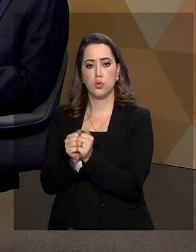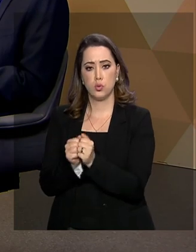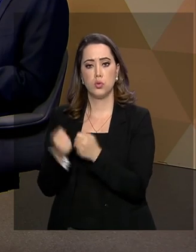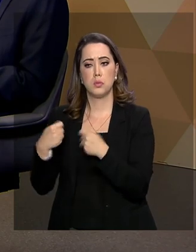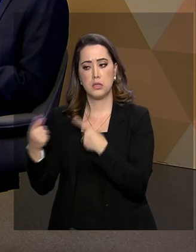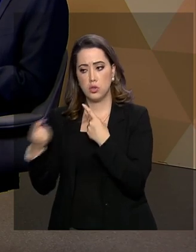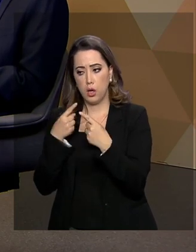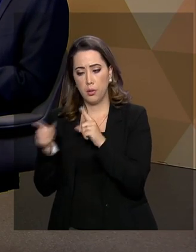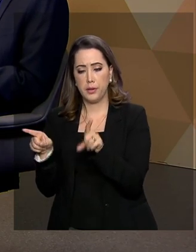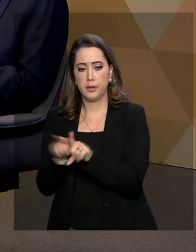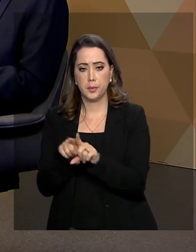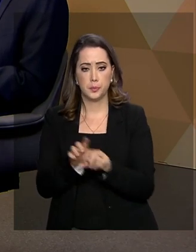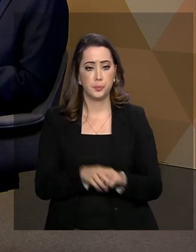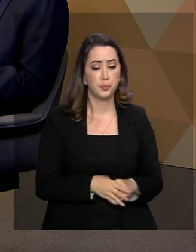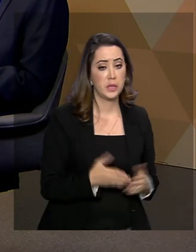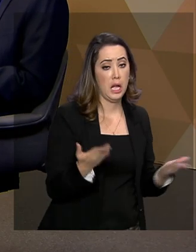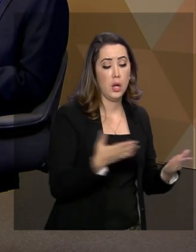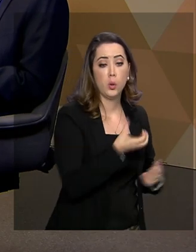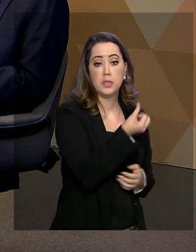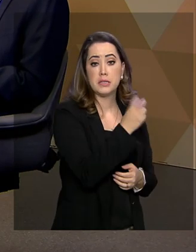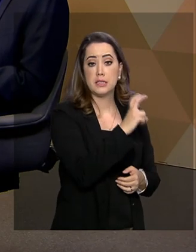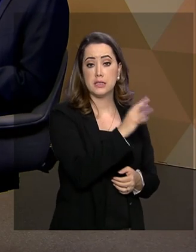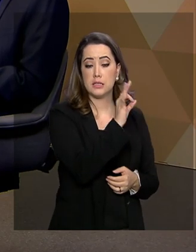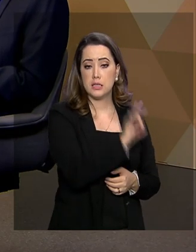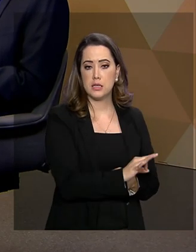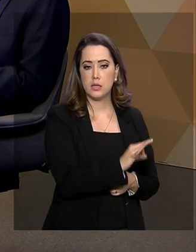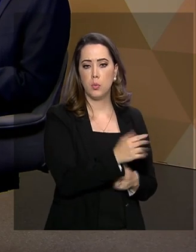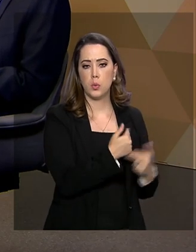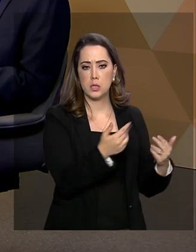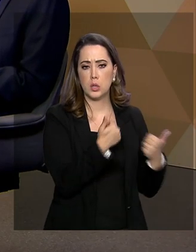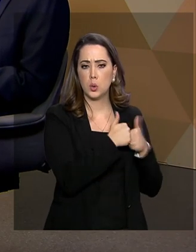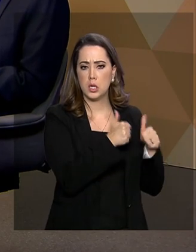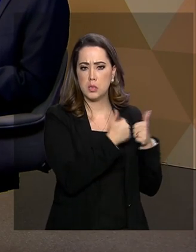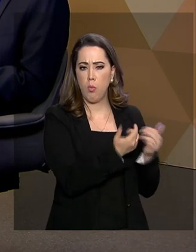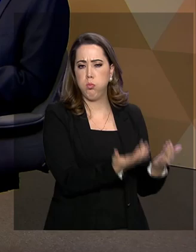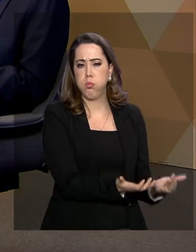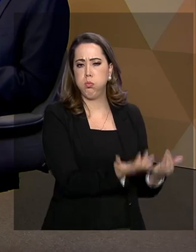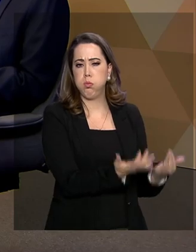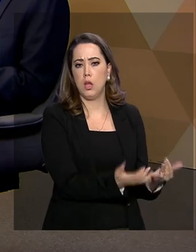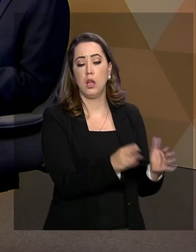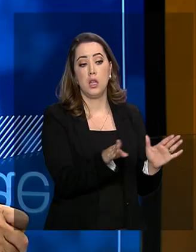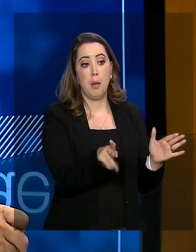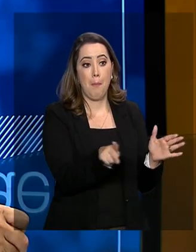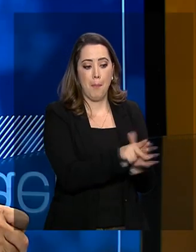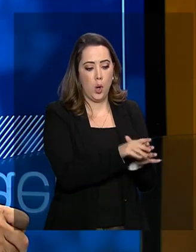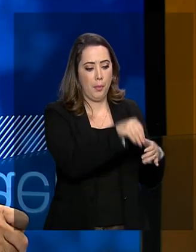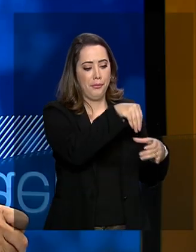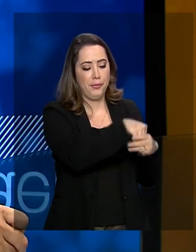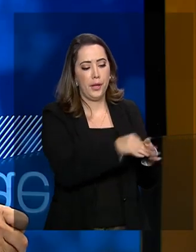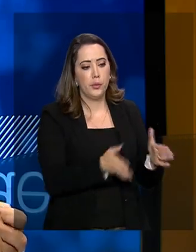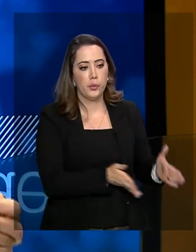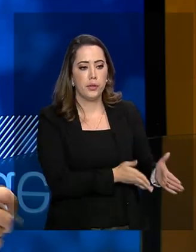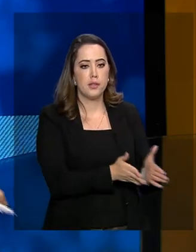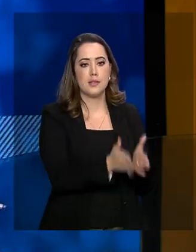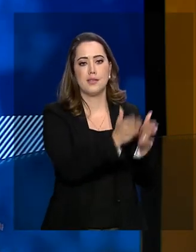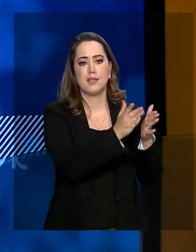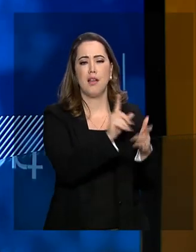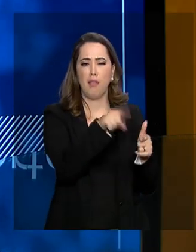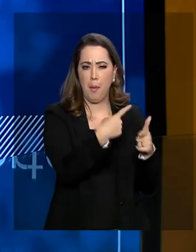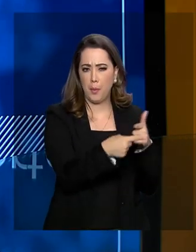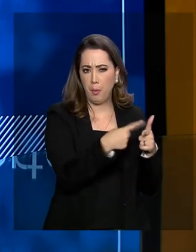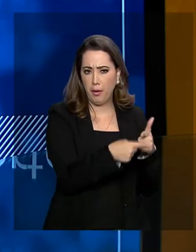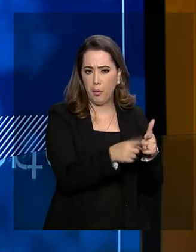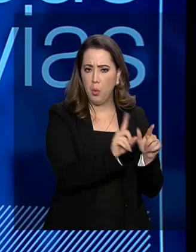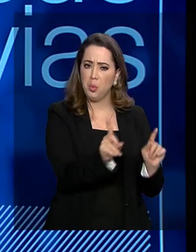Agora, 65% do transporte de carga no Brasil concentrado nas rodovias é um problema